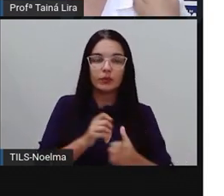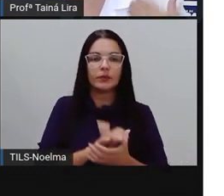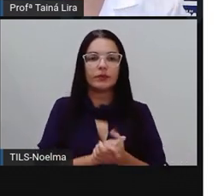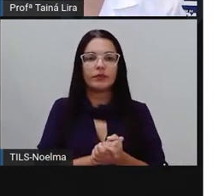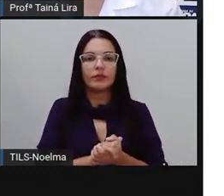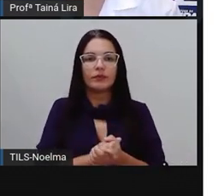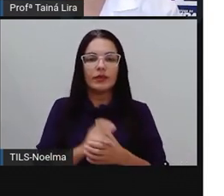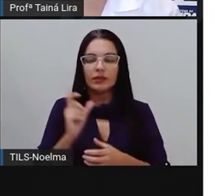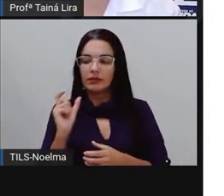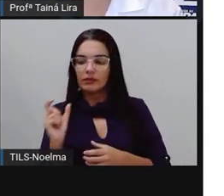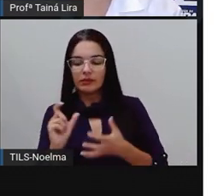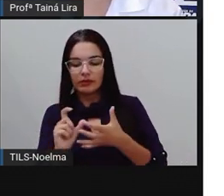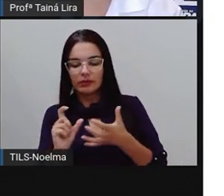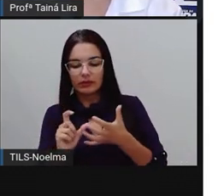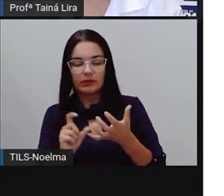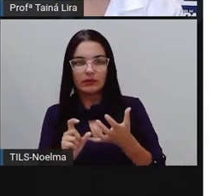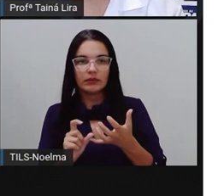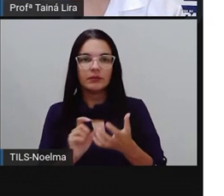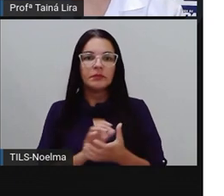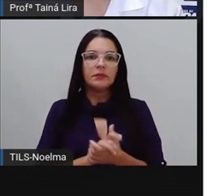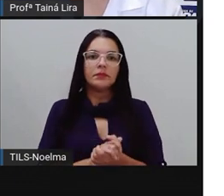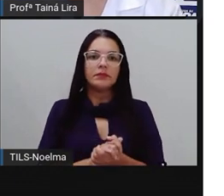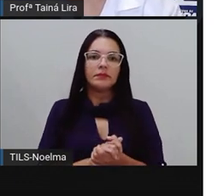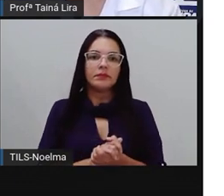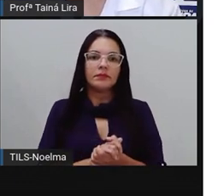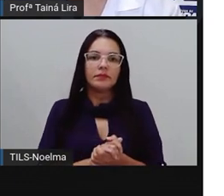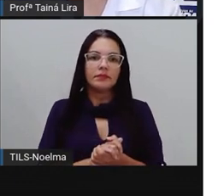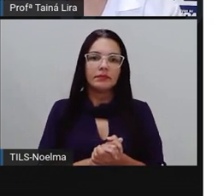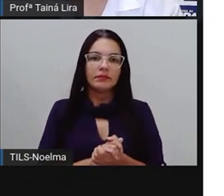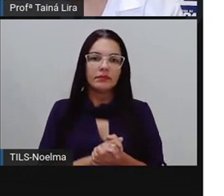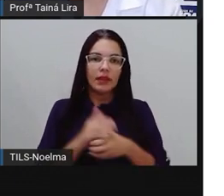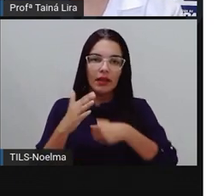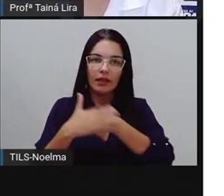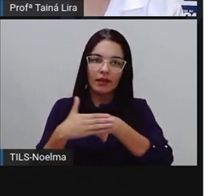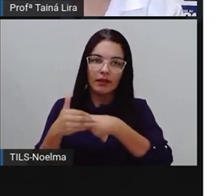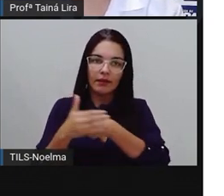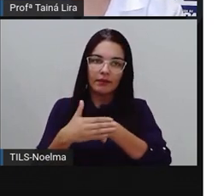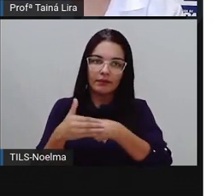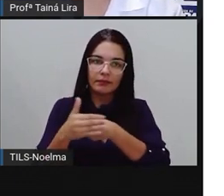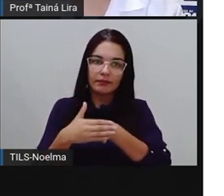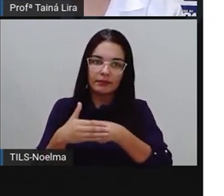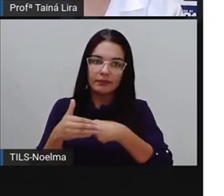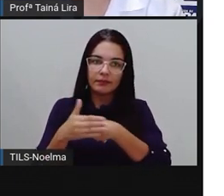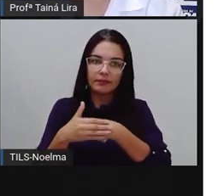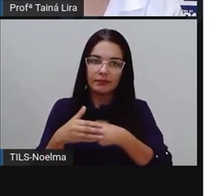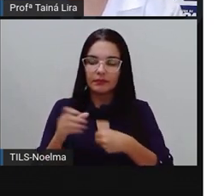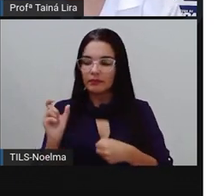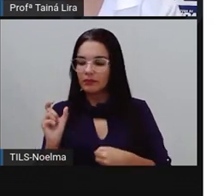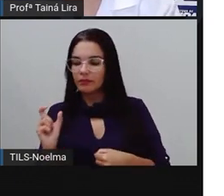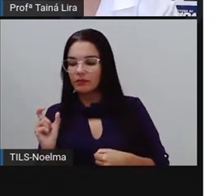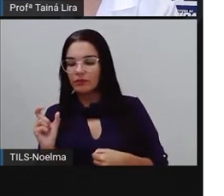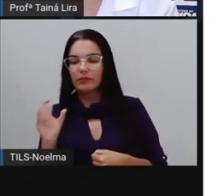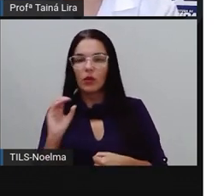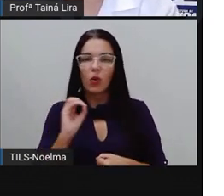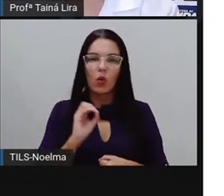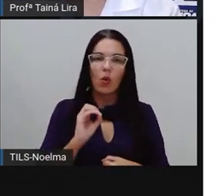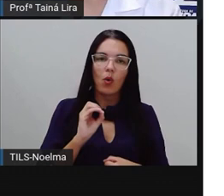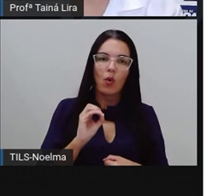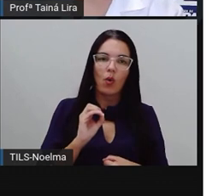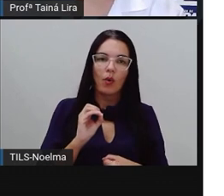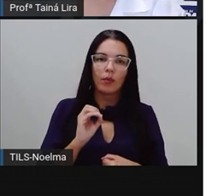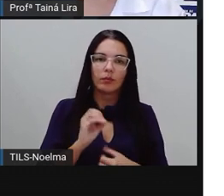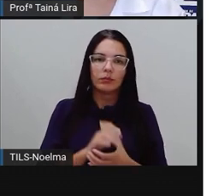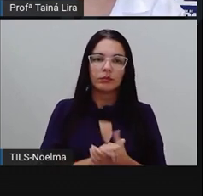a sílaba mais forte, eu escrevo com U. Afeto, então, a sílaba mais forte é o fé, escrevi com O.